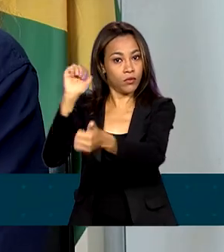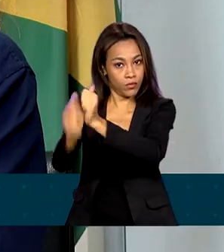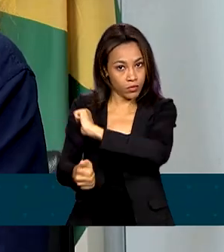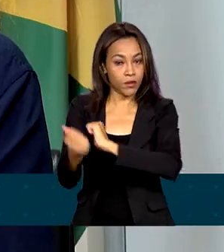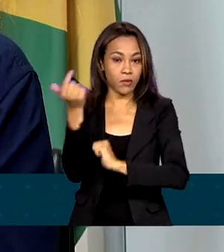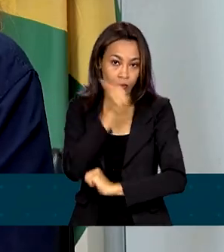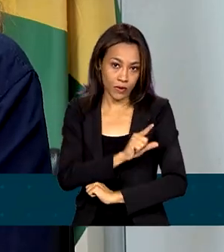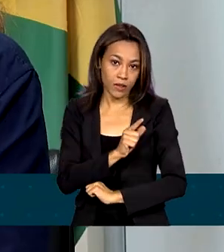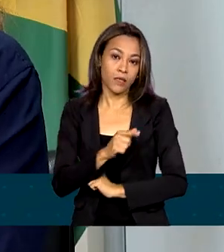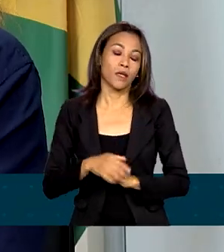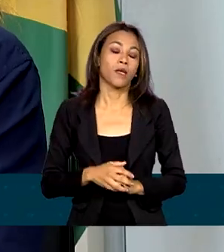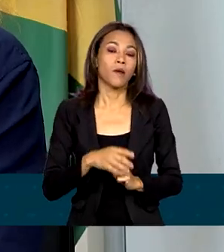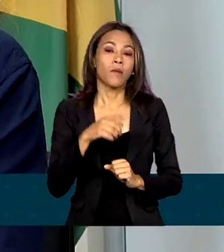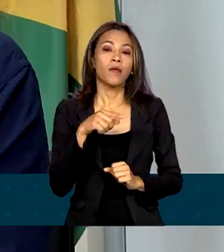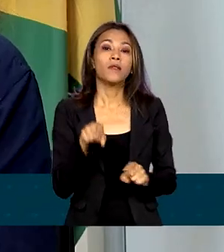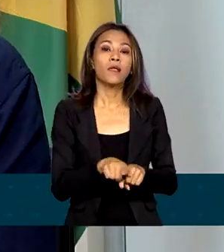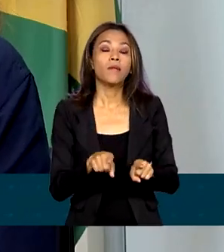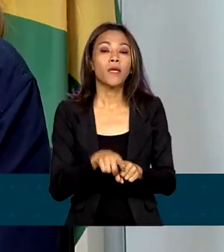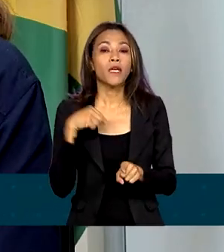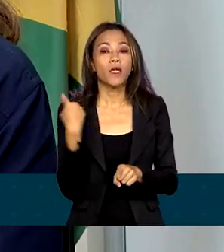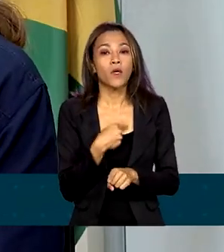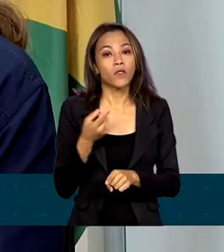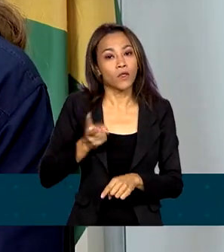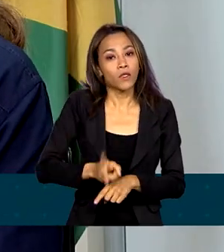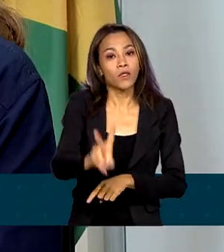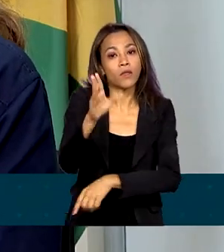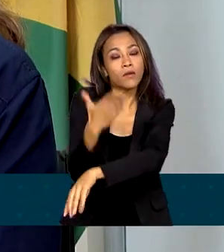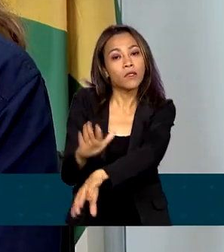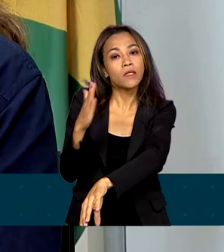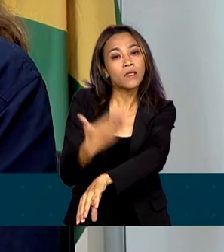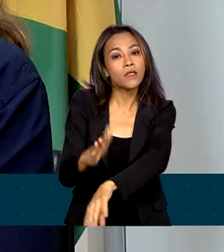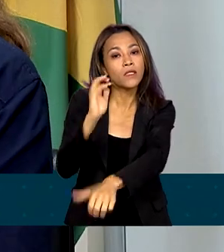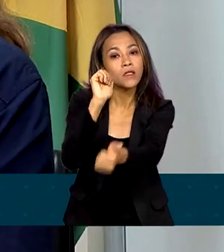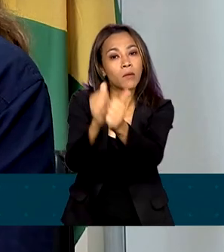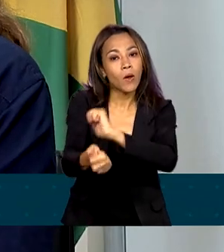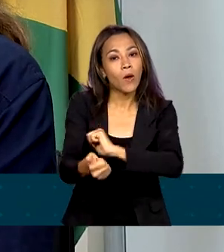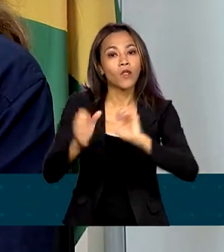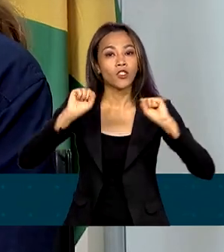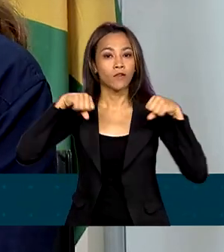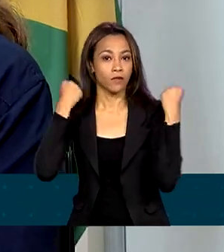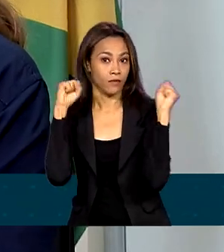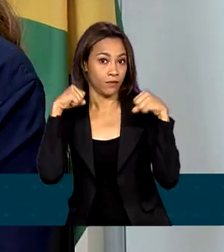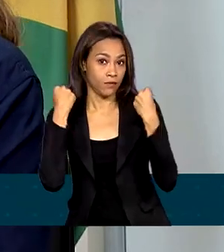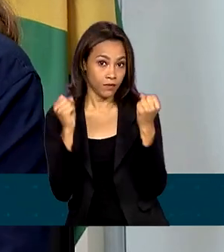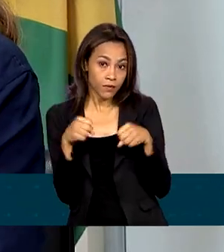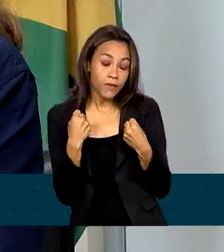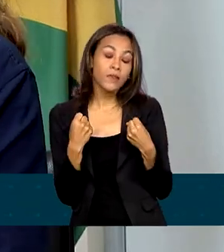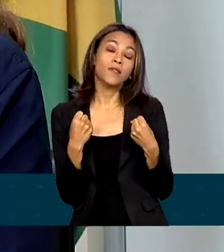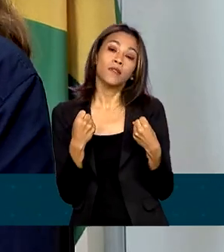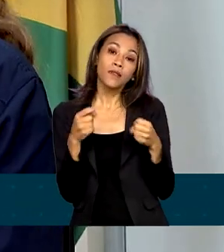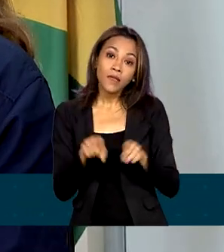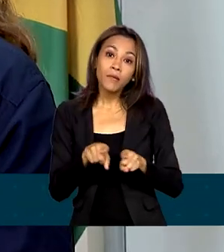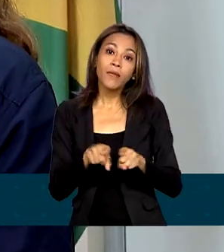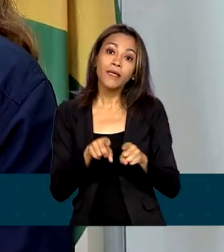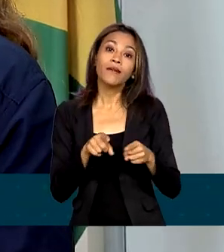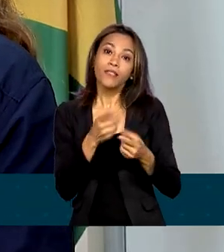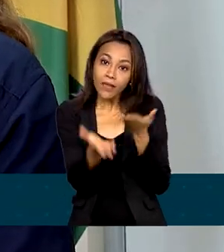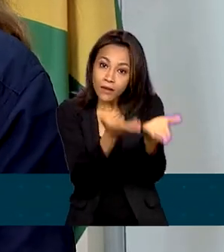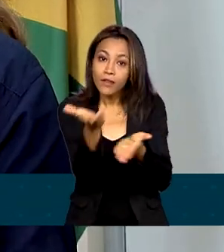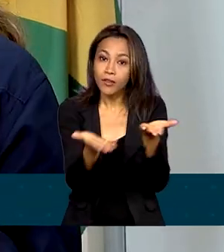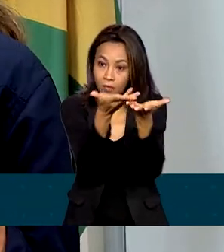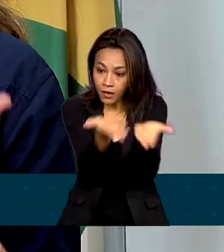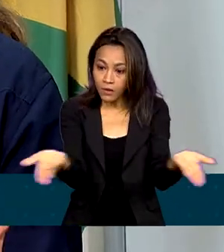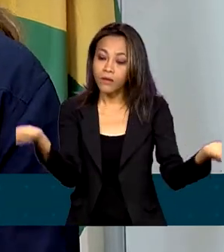consiga estabelecer as práticas de esporte e atividade física junto às práticas de atendimento à população.